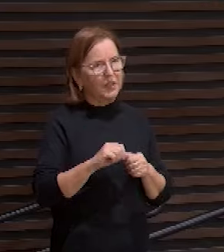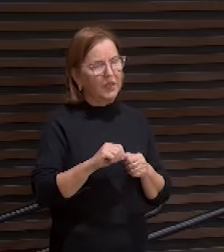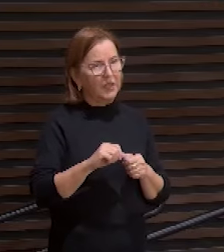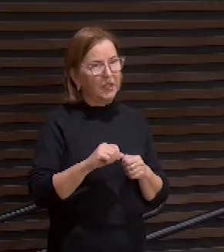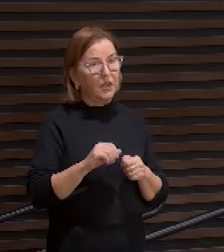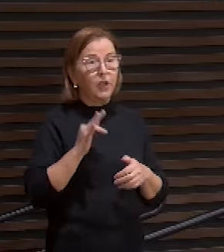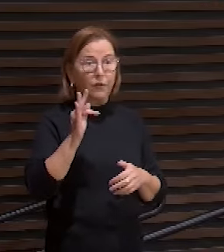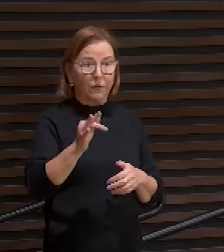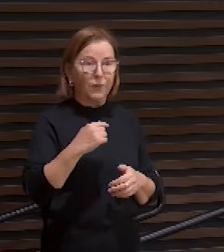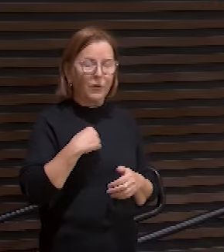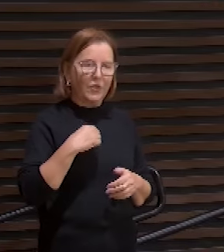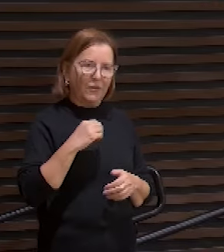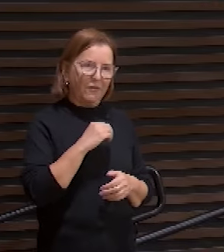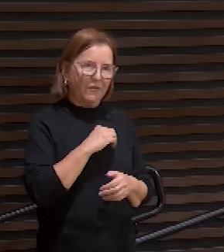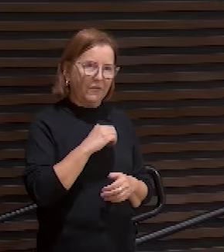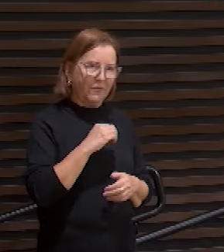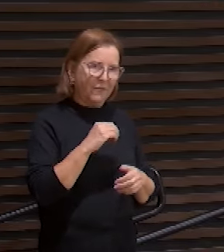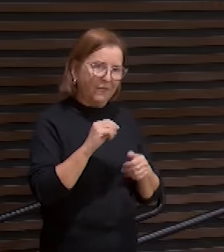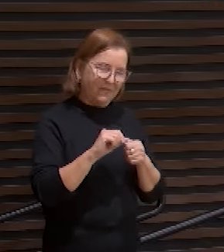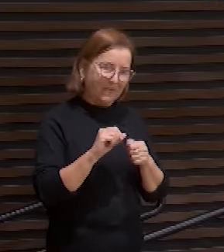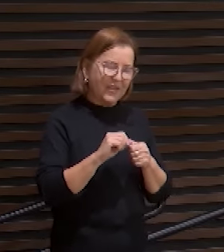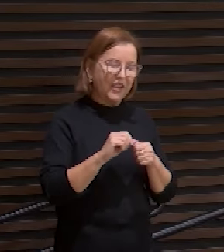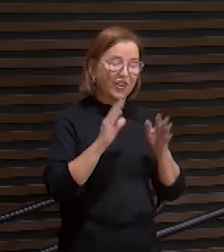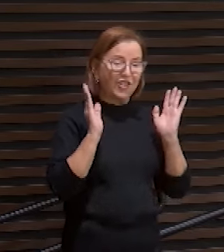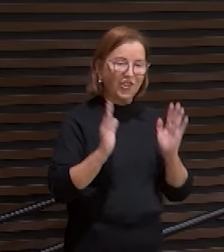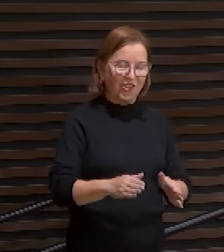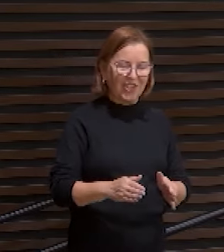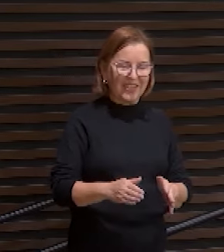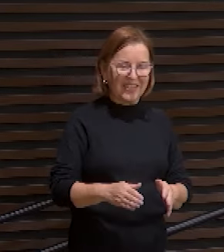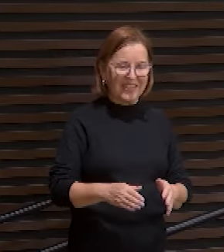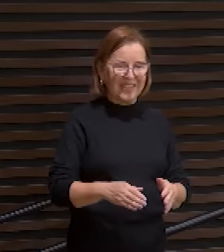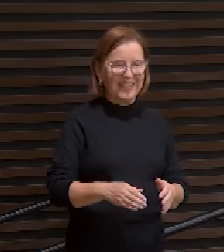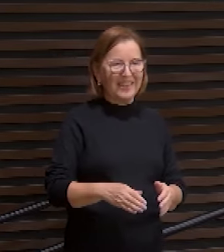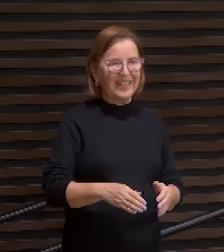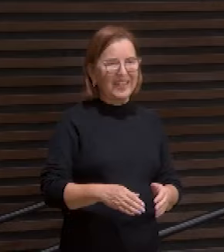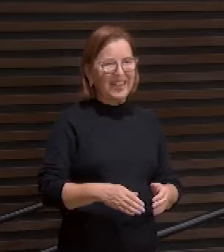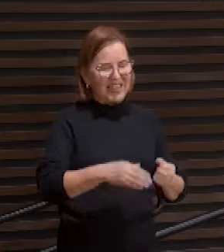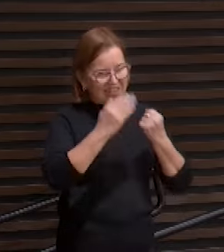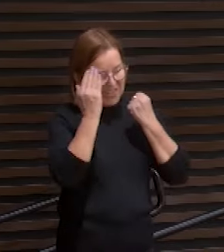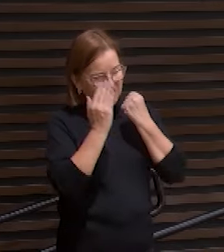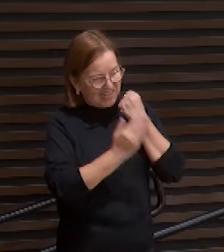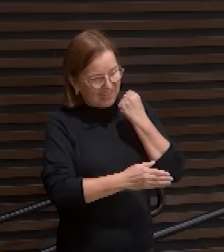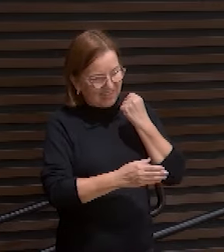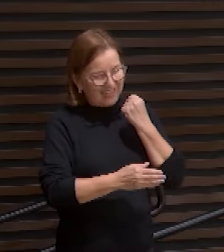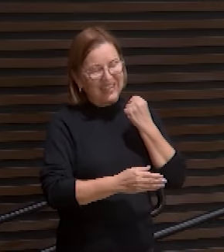cometer já foram devidamente punidos na cruz de Cristo